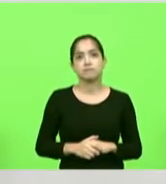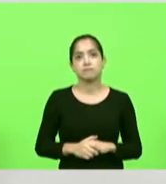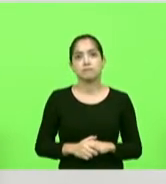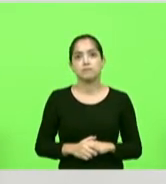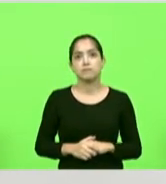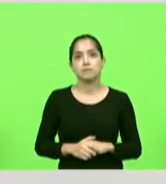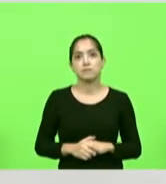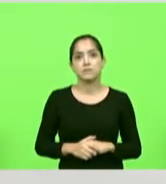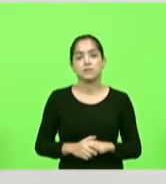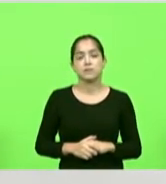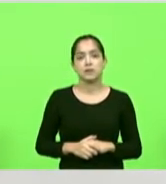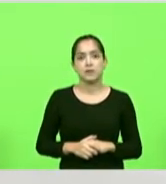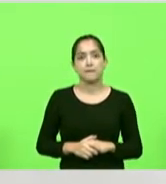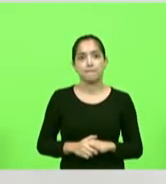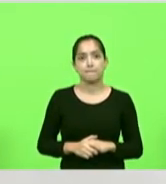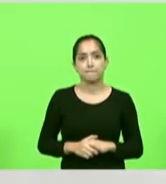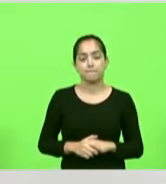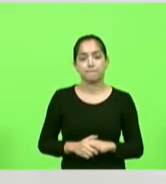a gente vai pegar